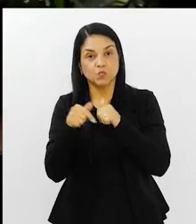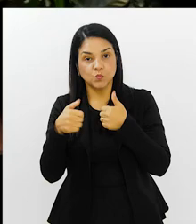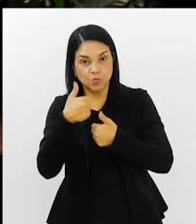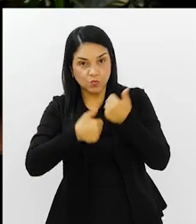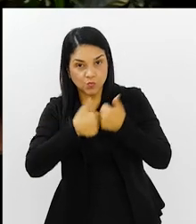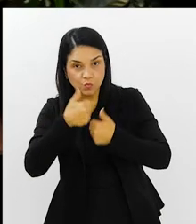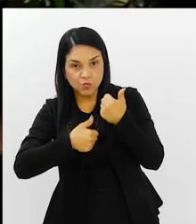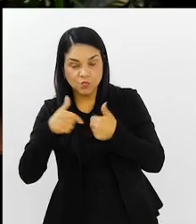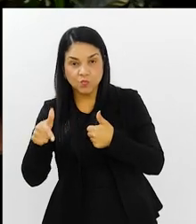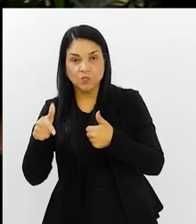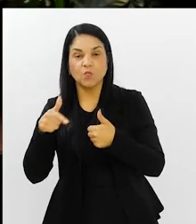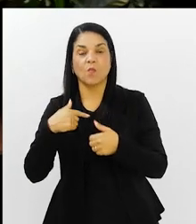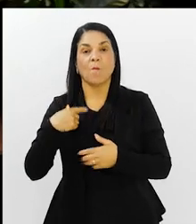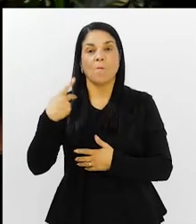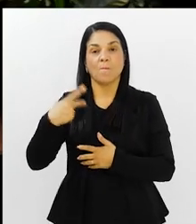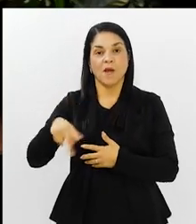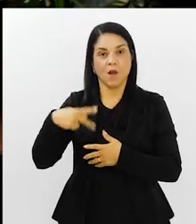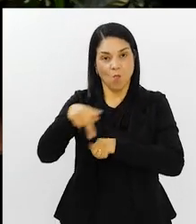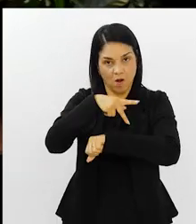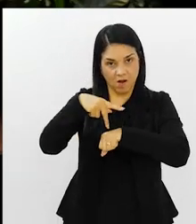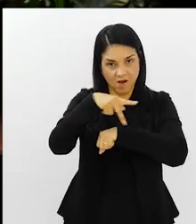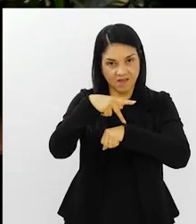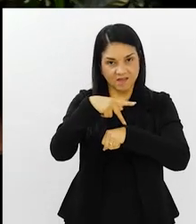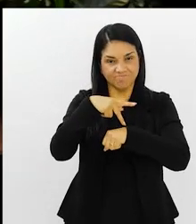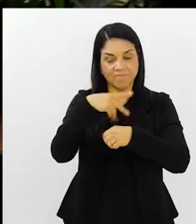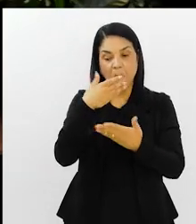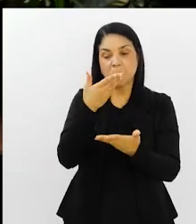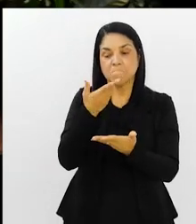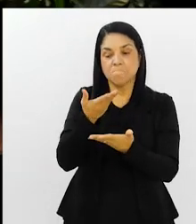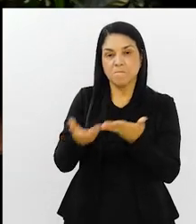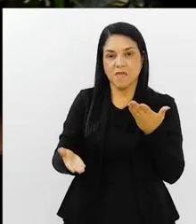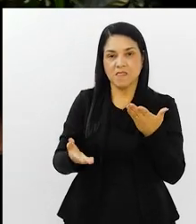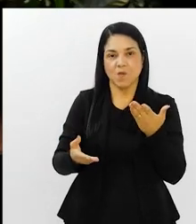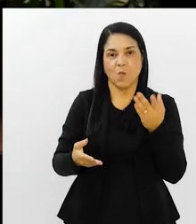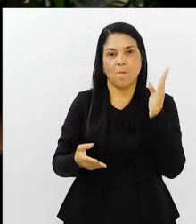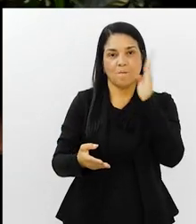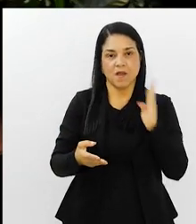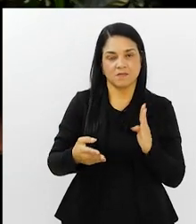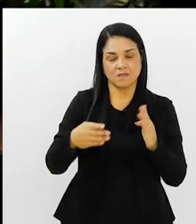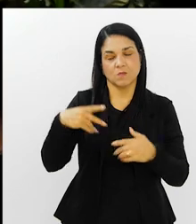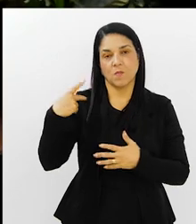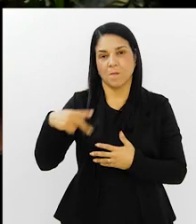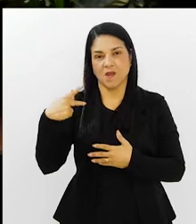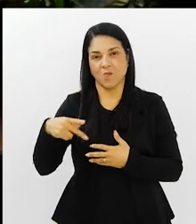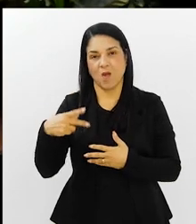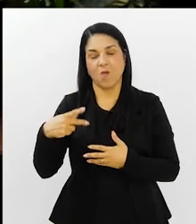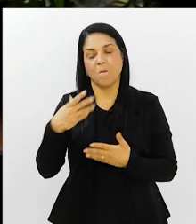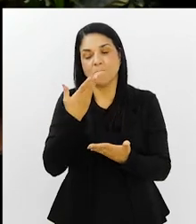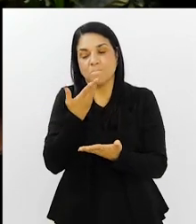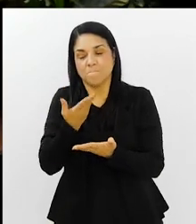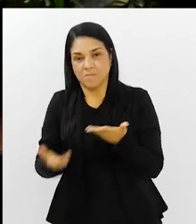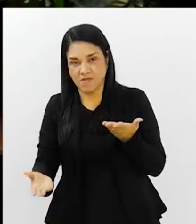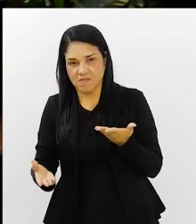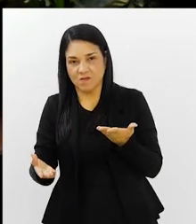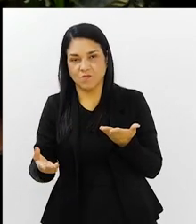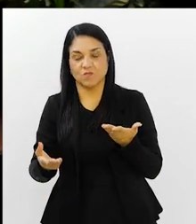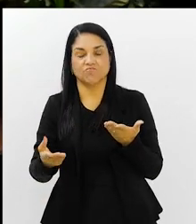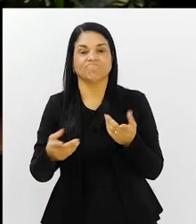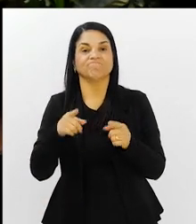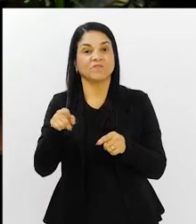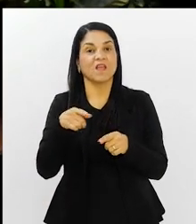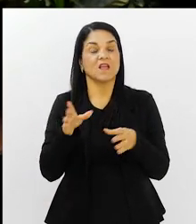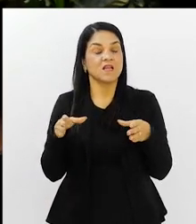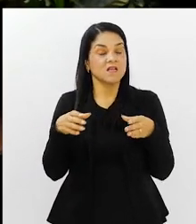Caímos da quarta pra quinta posição. Perdemos para o Paraguai pela terceira vez na história. Tudo bem, foi lá.